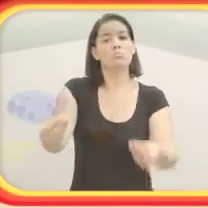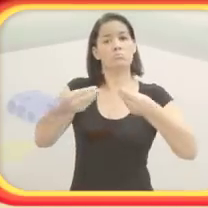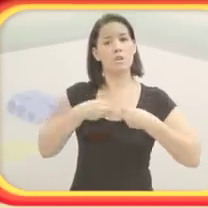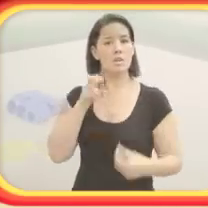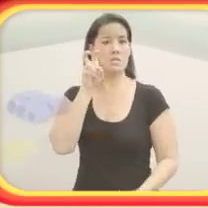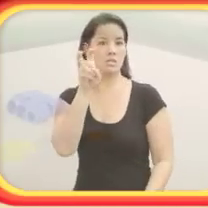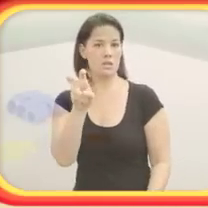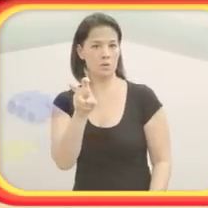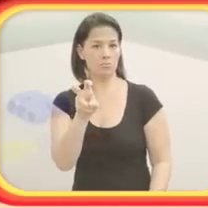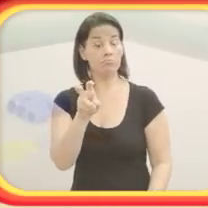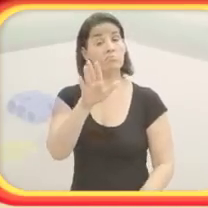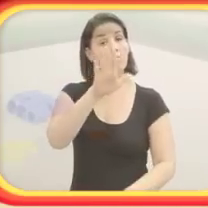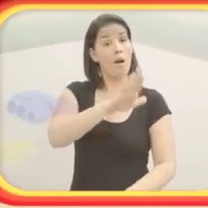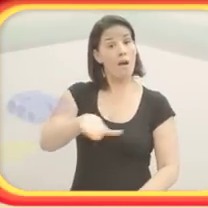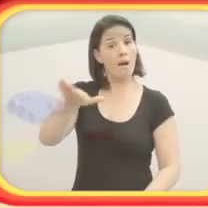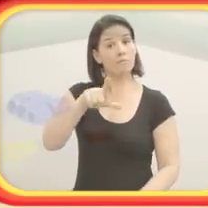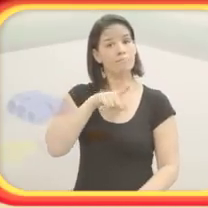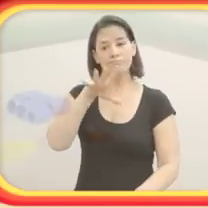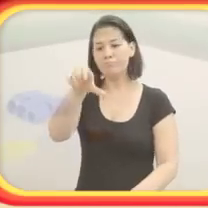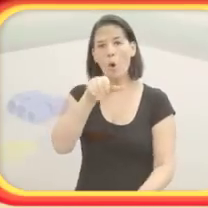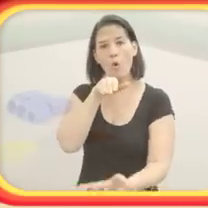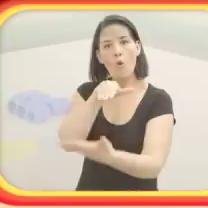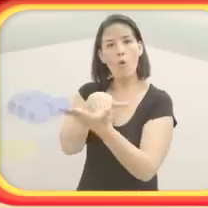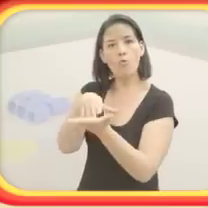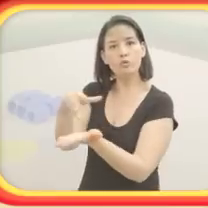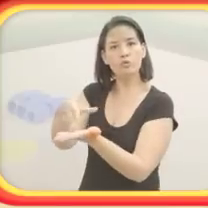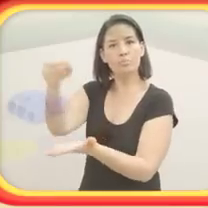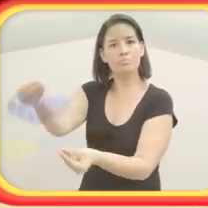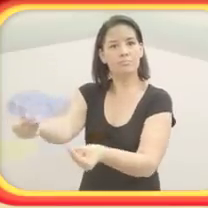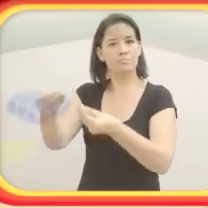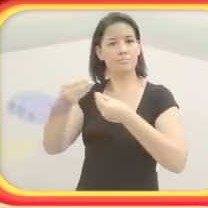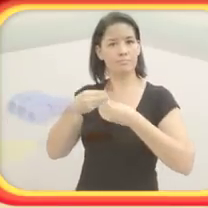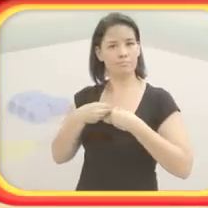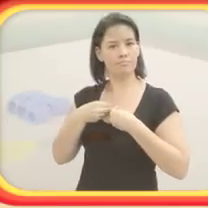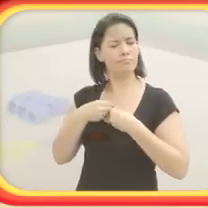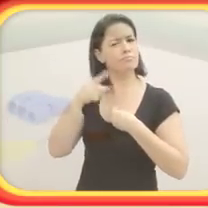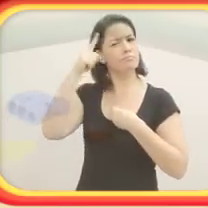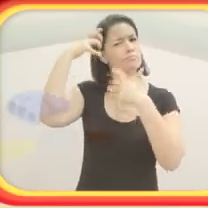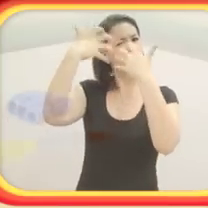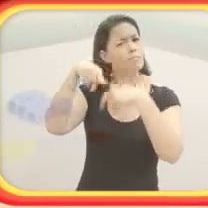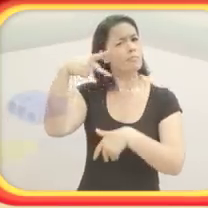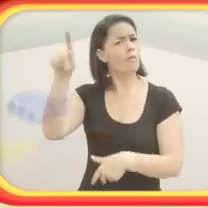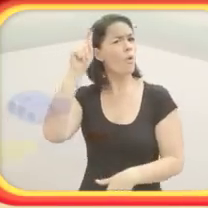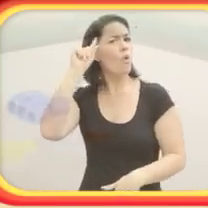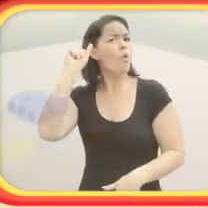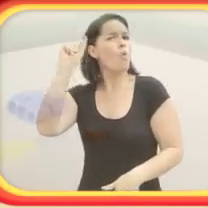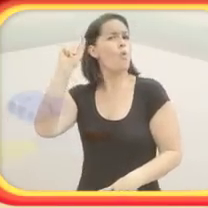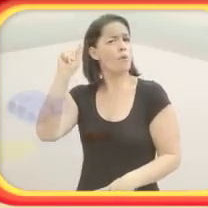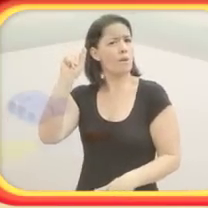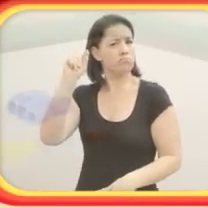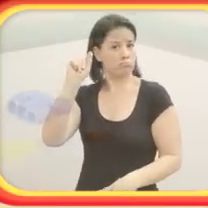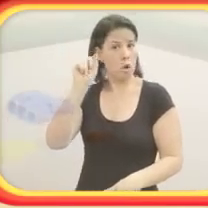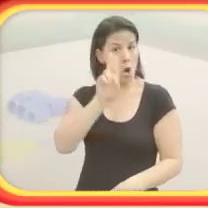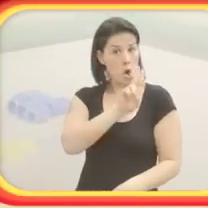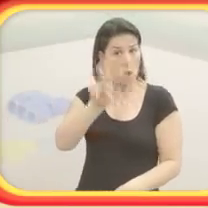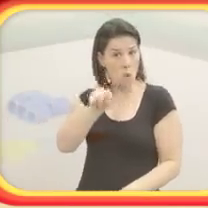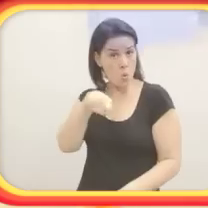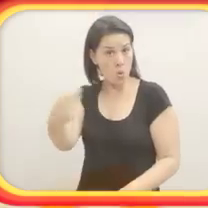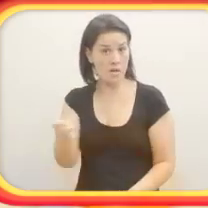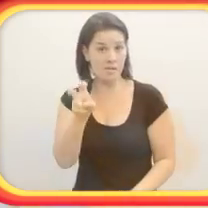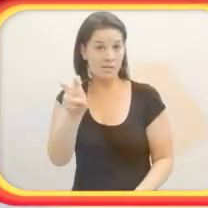passando que você nomeou esse um, esse dois, esse três, esse quatro, esse cinco. Esse cara aqui chama-se cinco, então eu vou te dar o cinco.